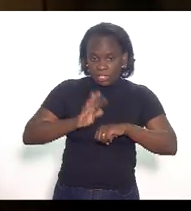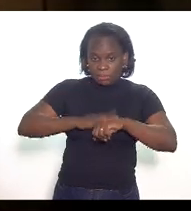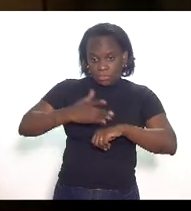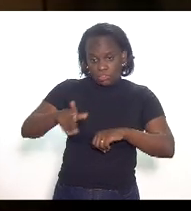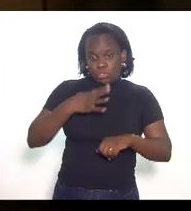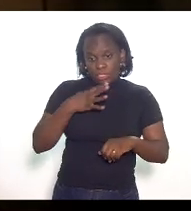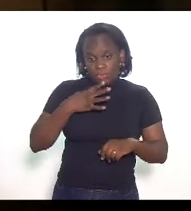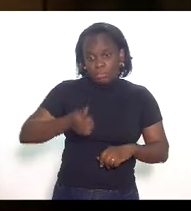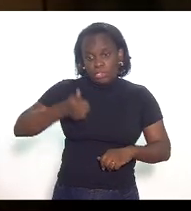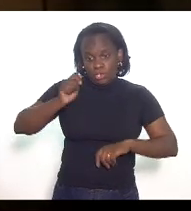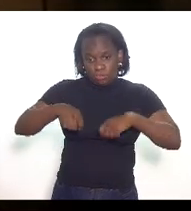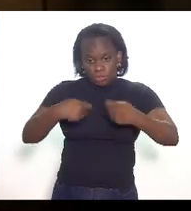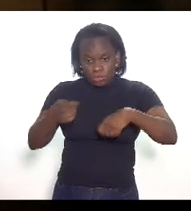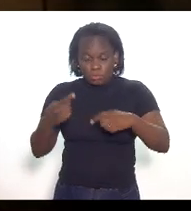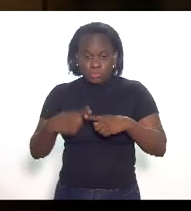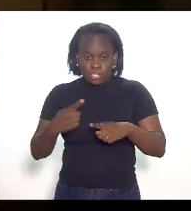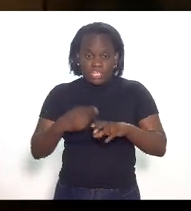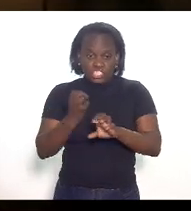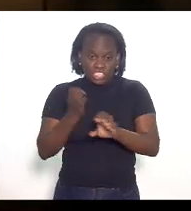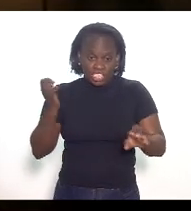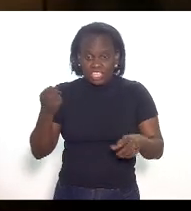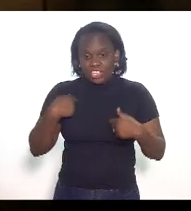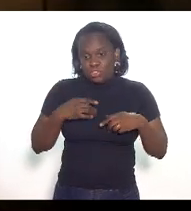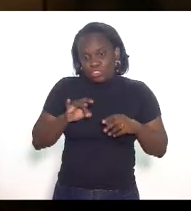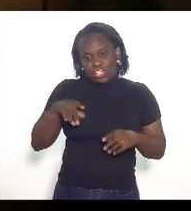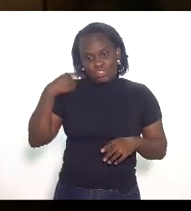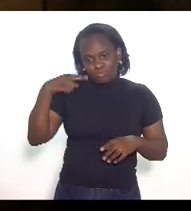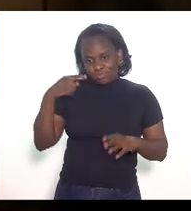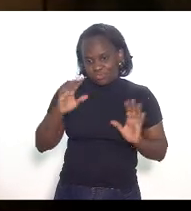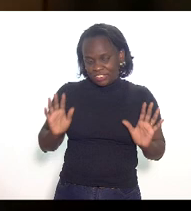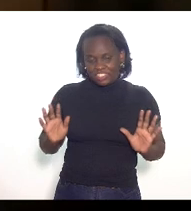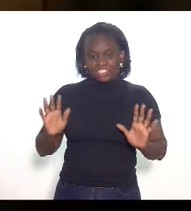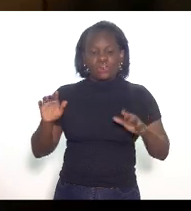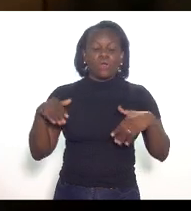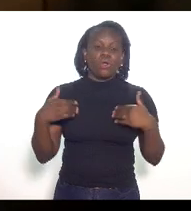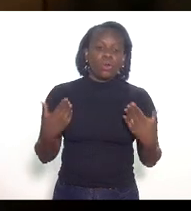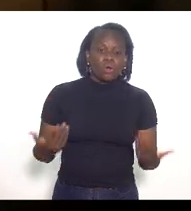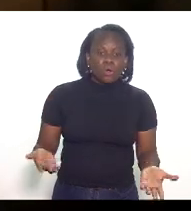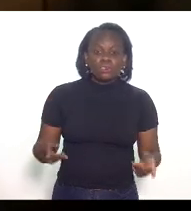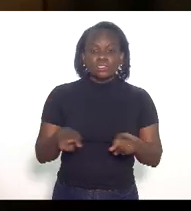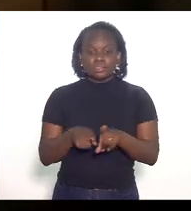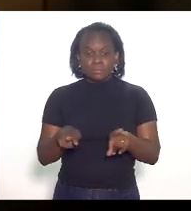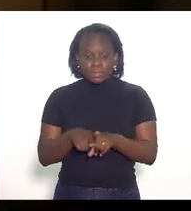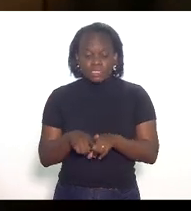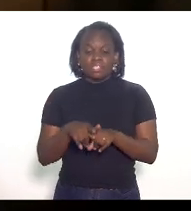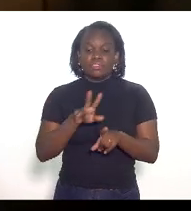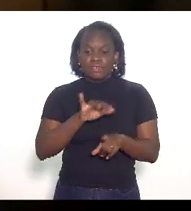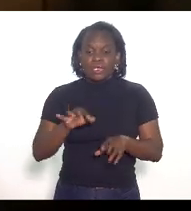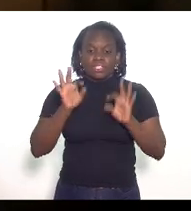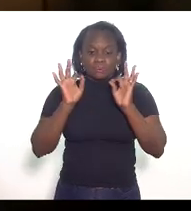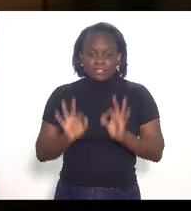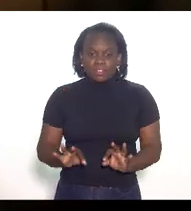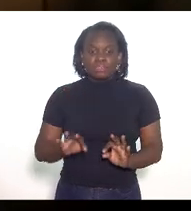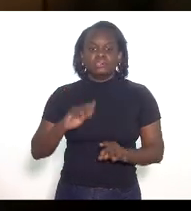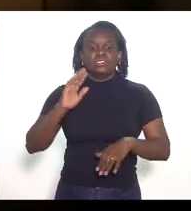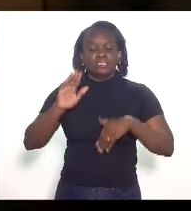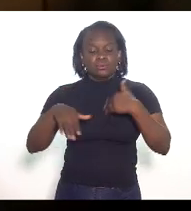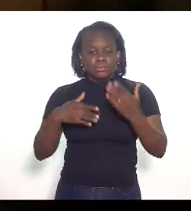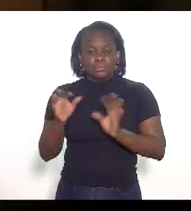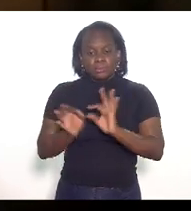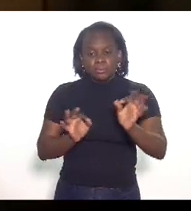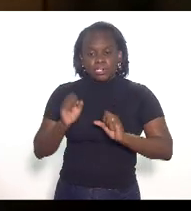do que eu conhece por ser engenheiro ou sou só uma advogada ou consórcios que viessem a se firmar e aí se